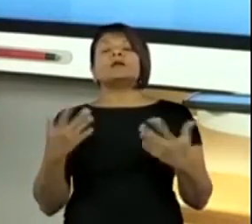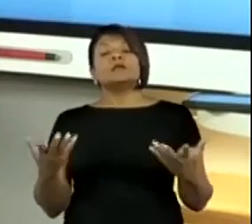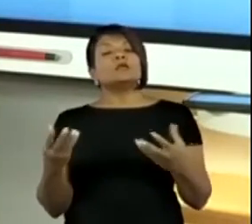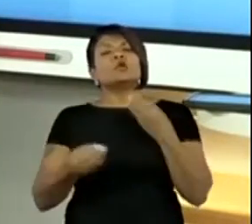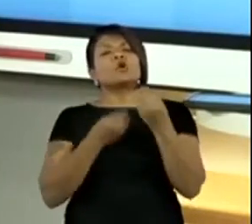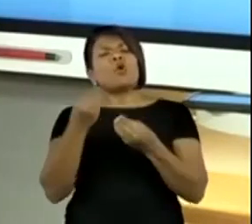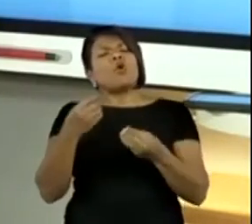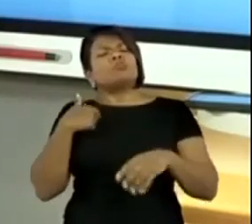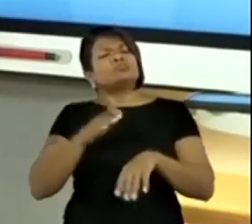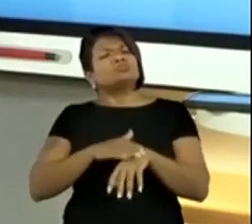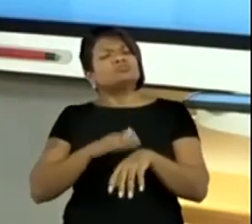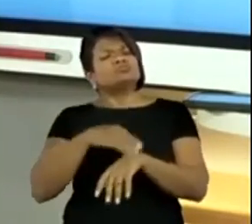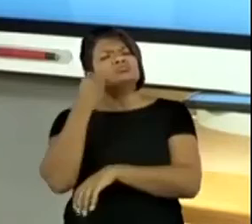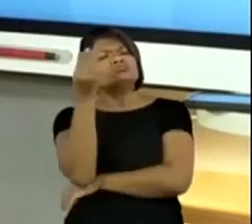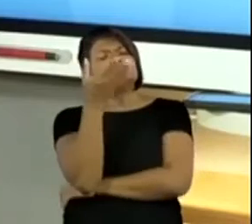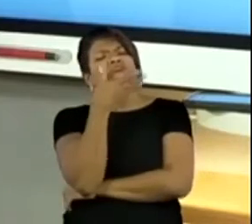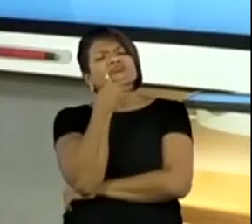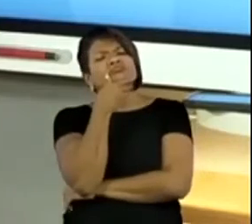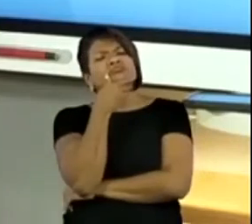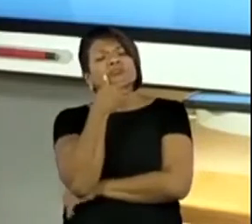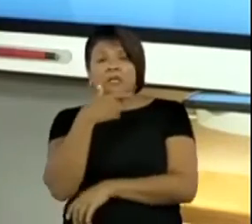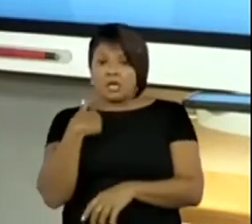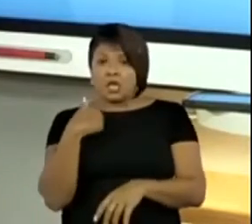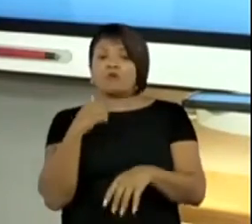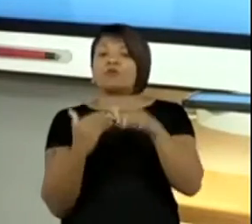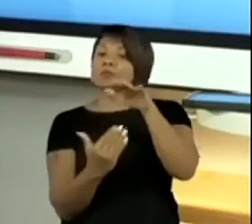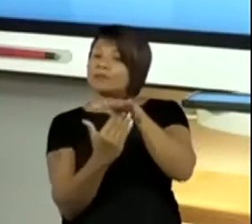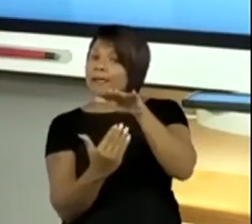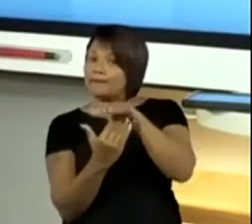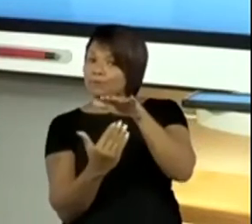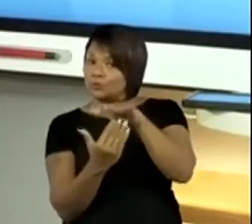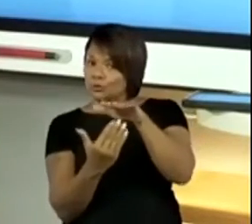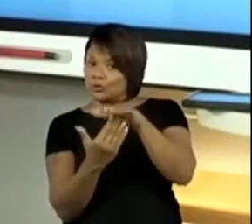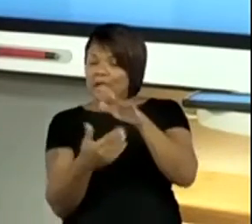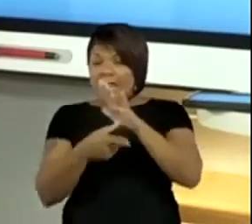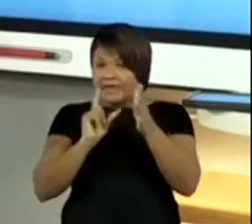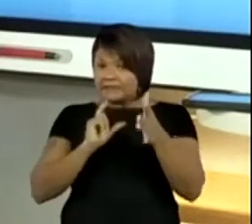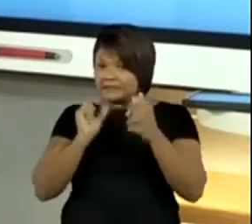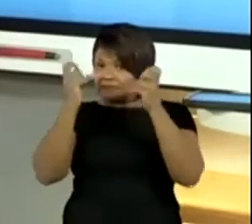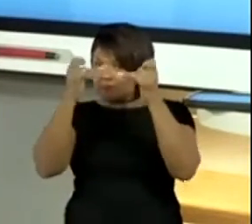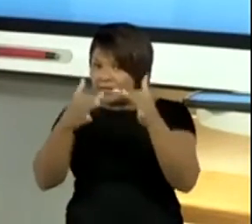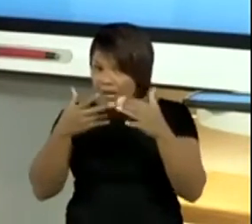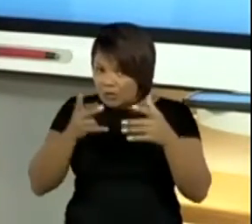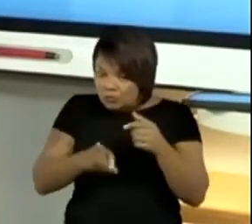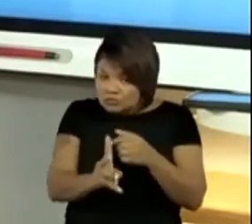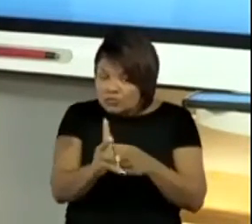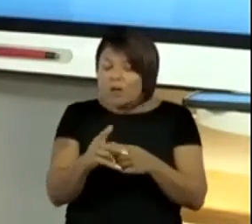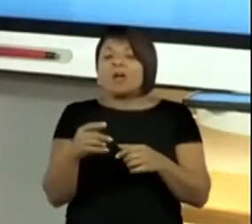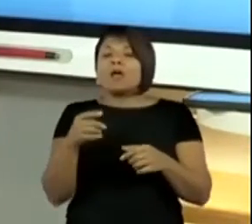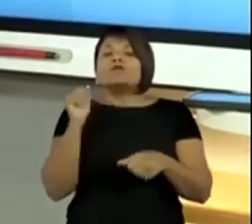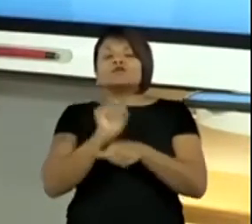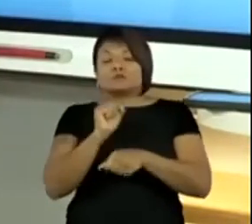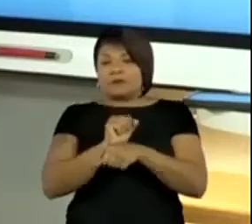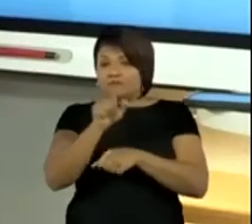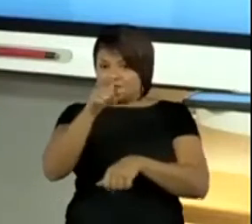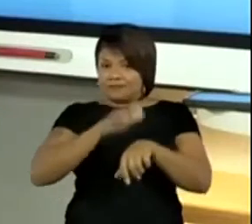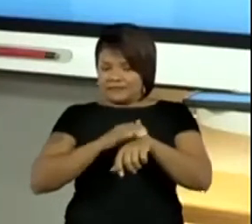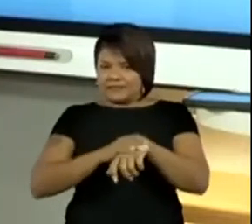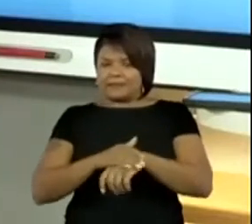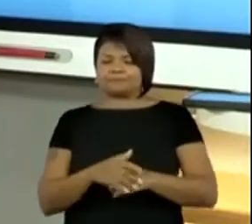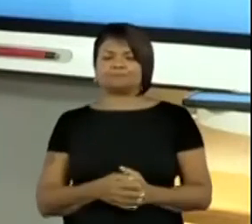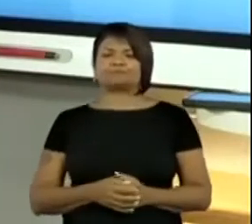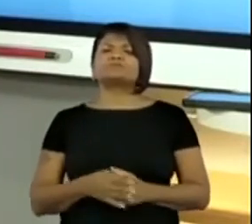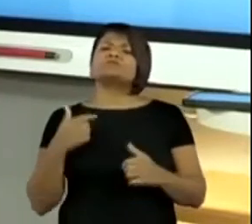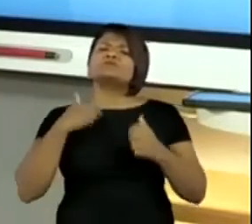de jogar. Vou dar um tempinho para vocês fazerem, antes de eu explicar o modo de jogar. Então, eu vou explicar aonde